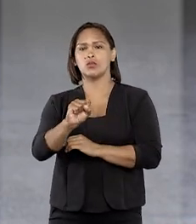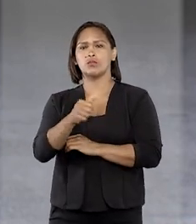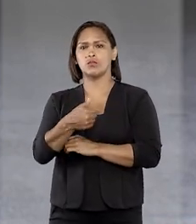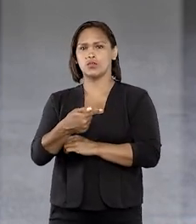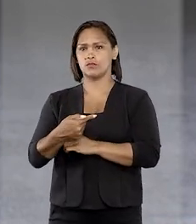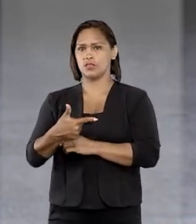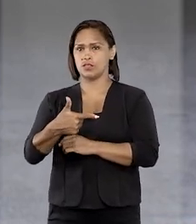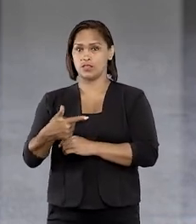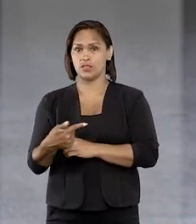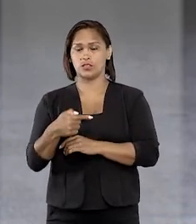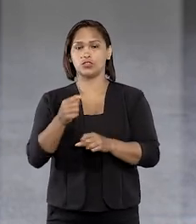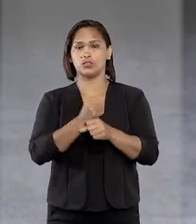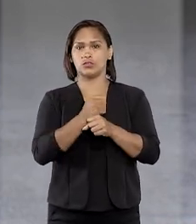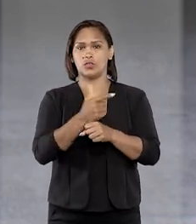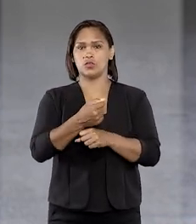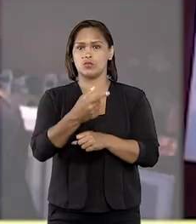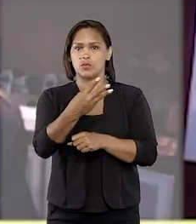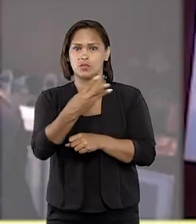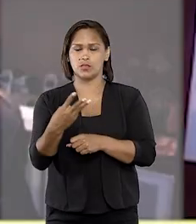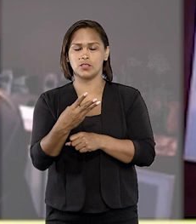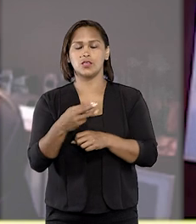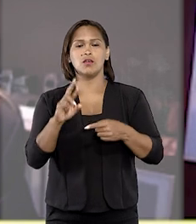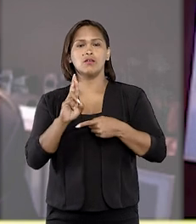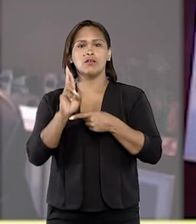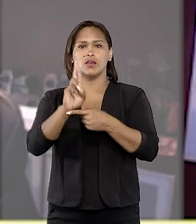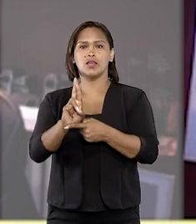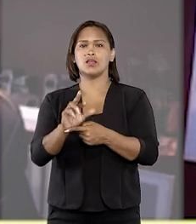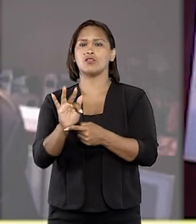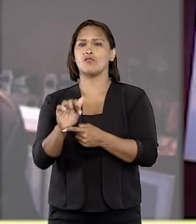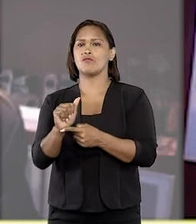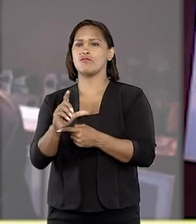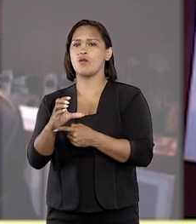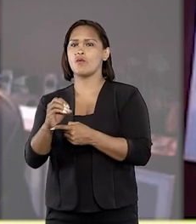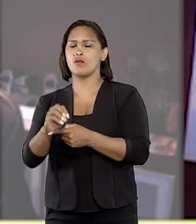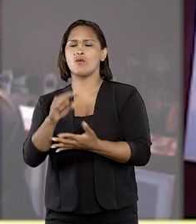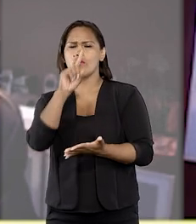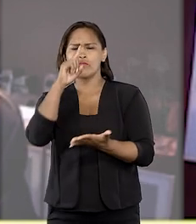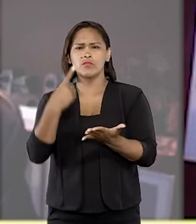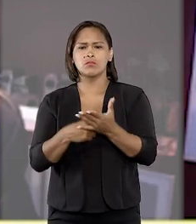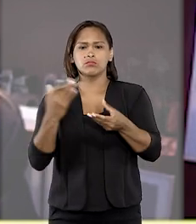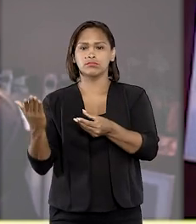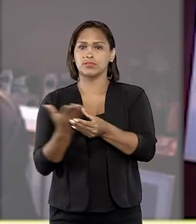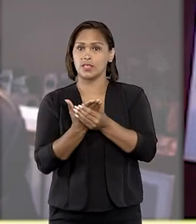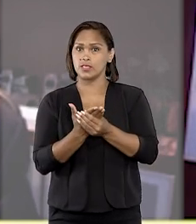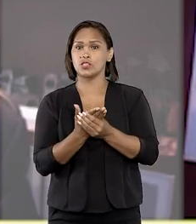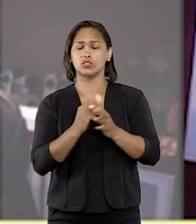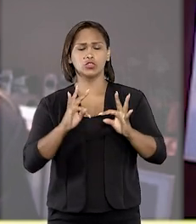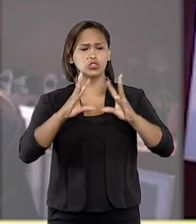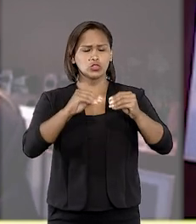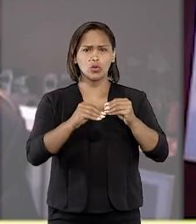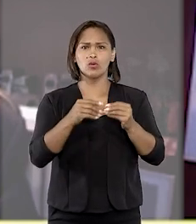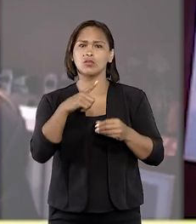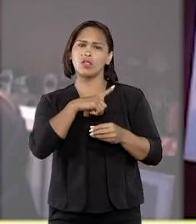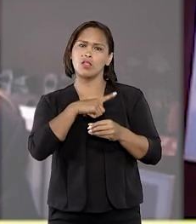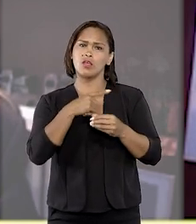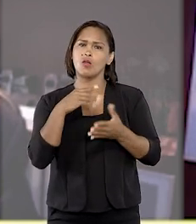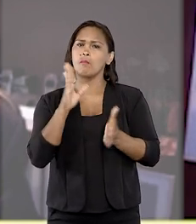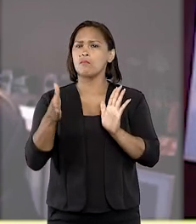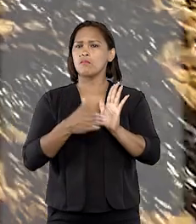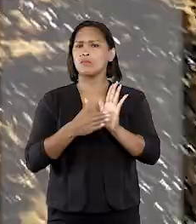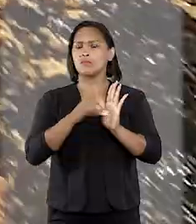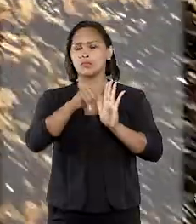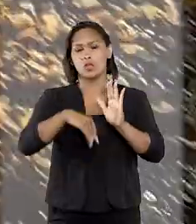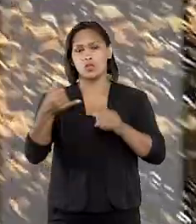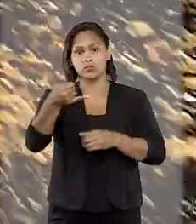.127, de 2013. O ministro relator, Francisco Falcão, afirmou que as ações civis públicas têm como